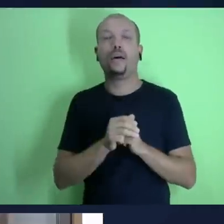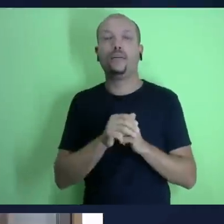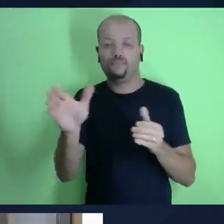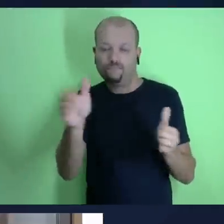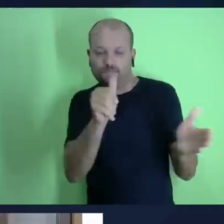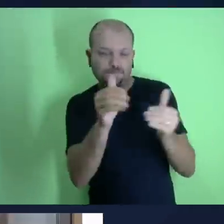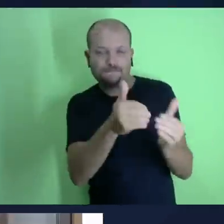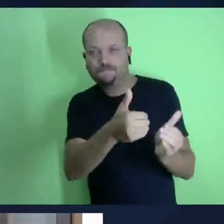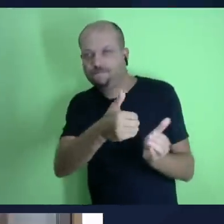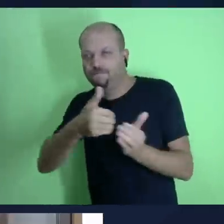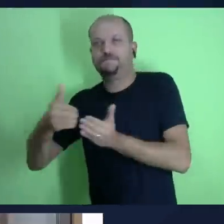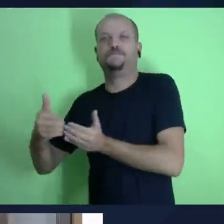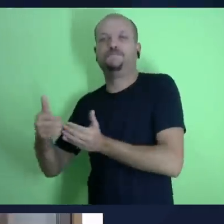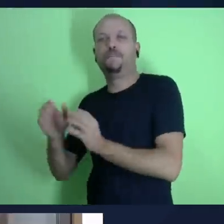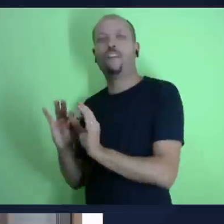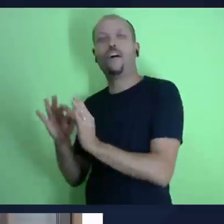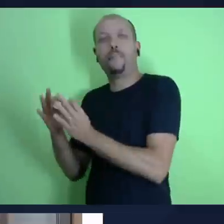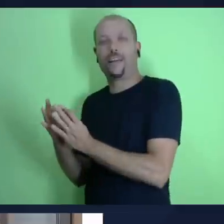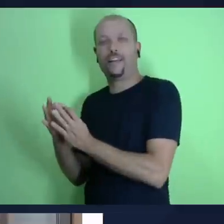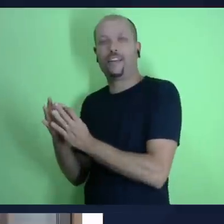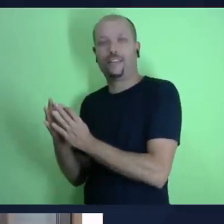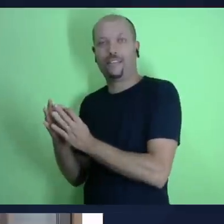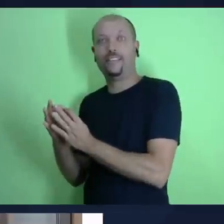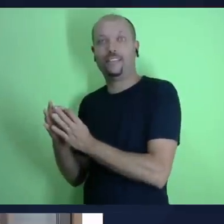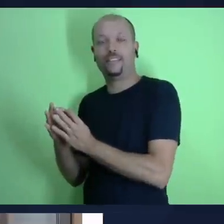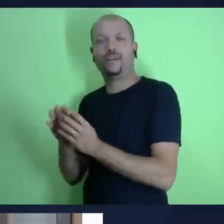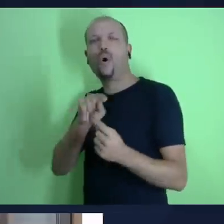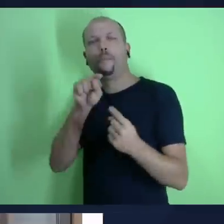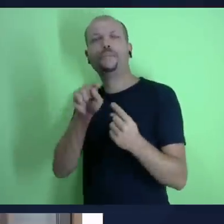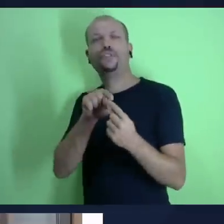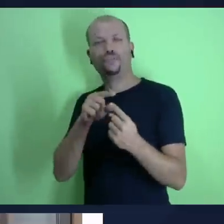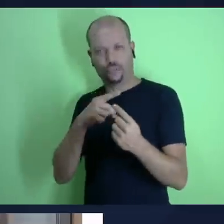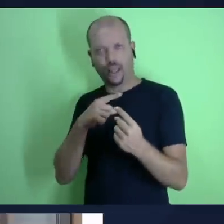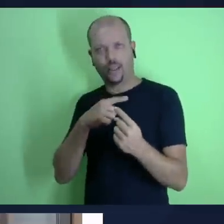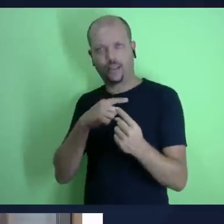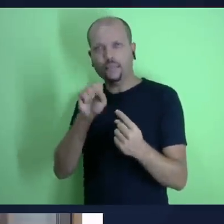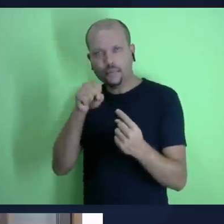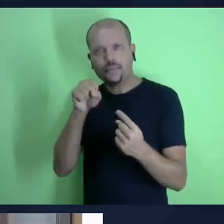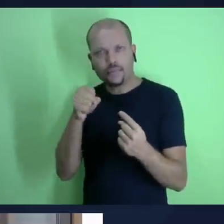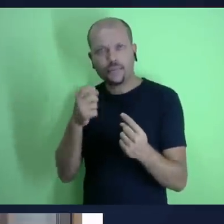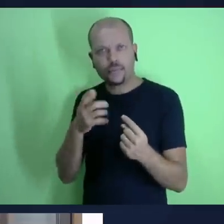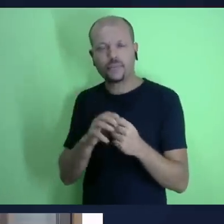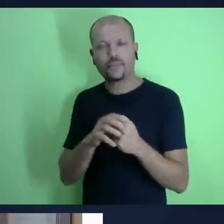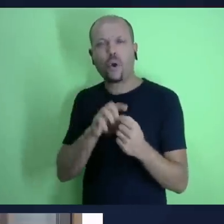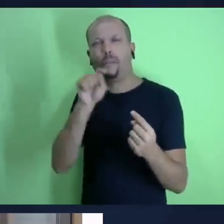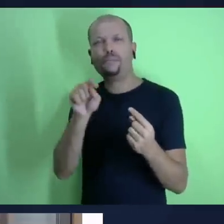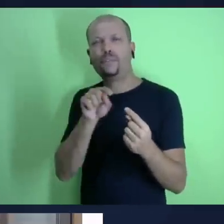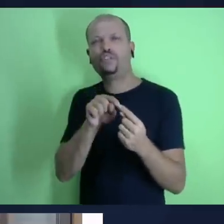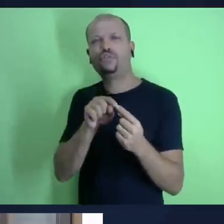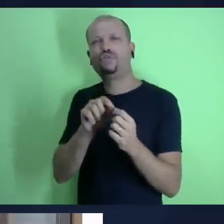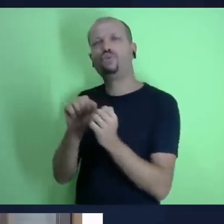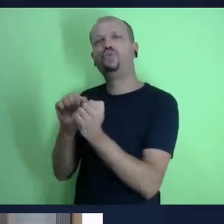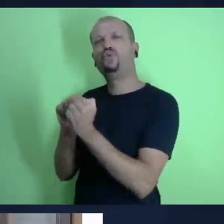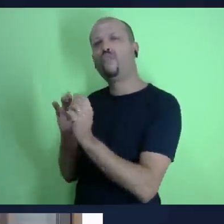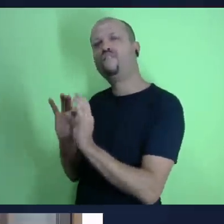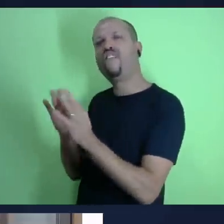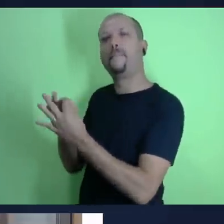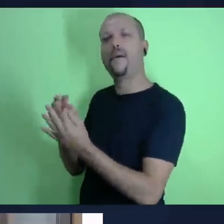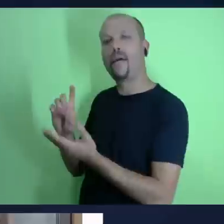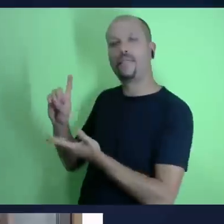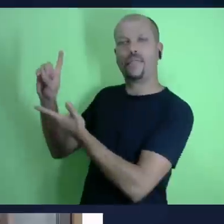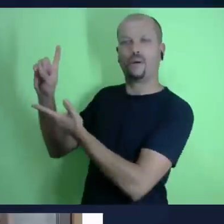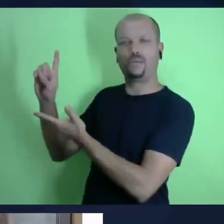é para que a gente sendo é parceiro de deus sócios de deus filhos de deus